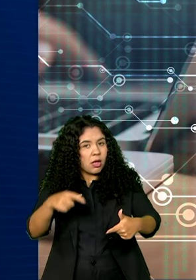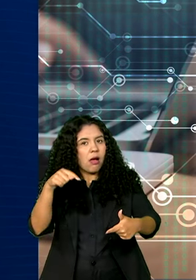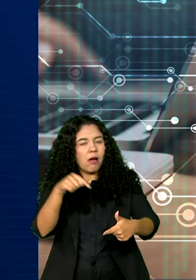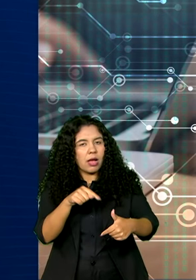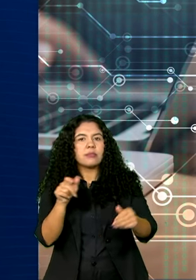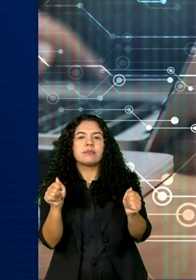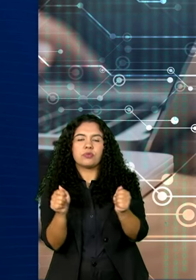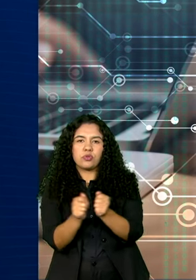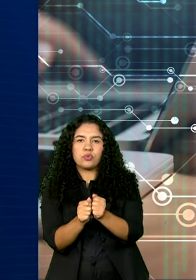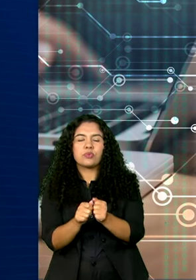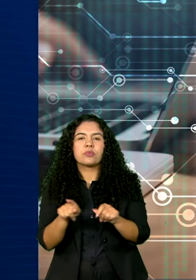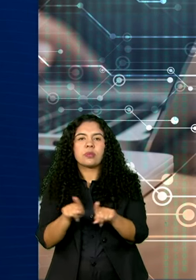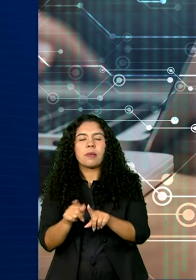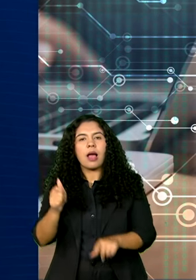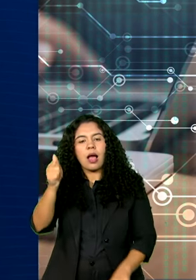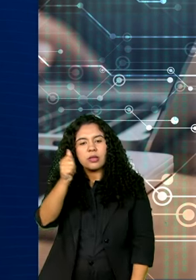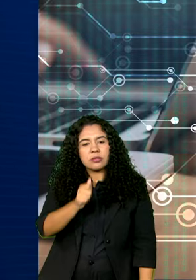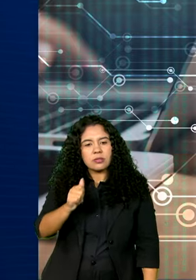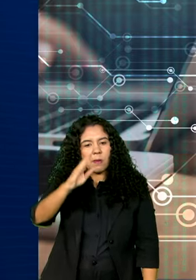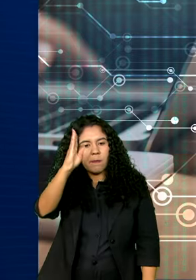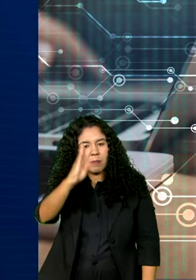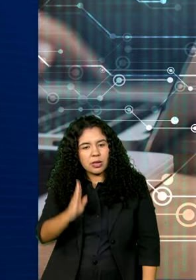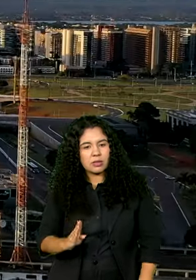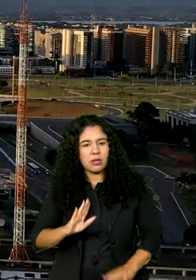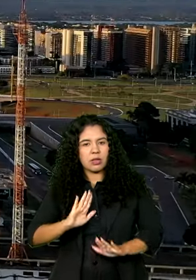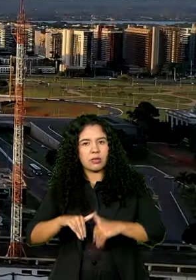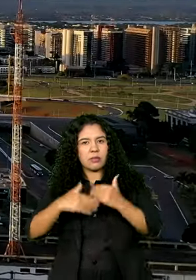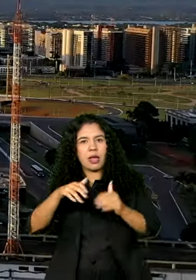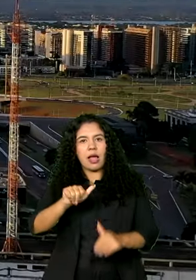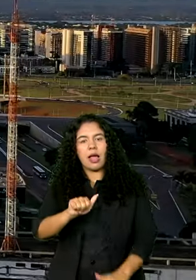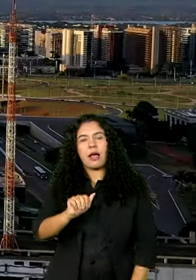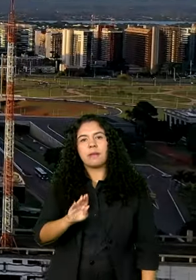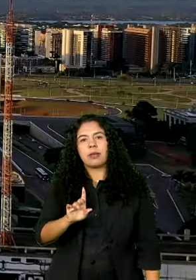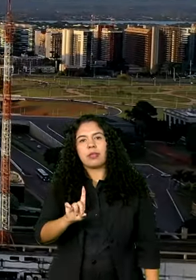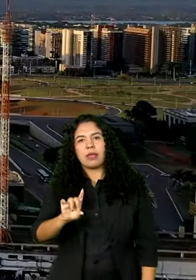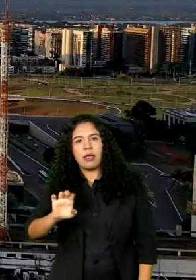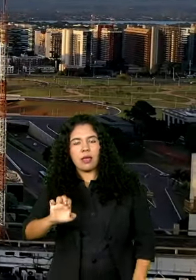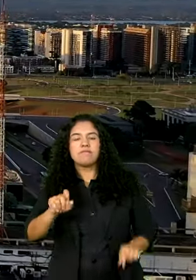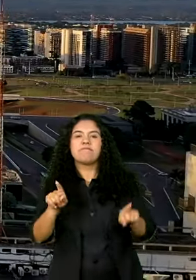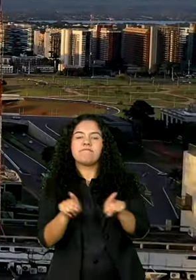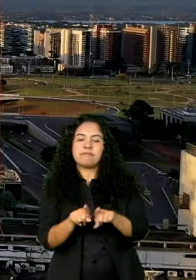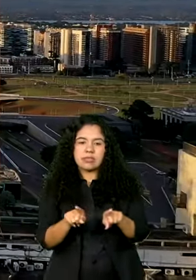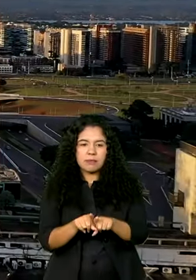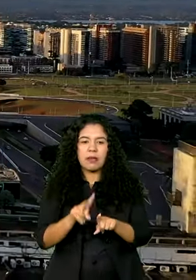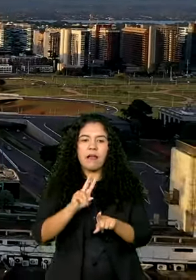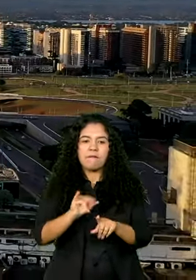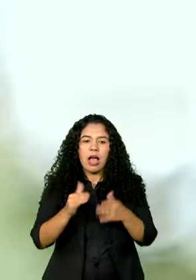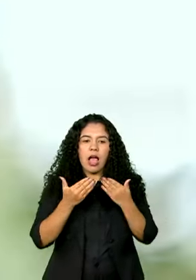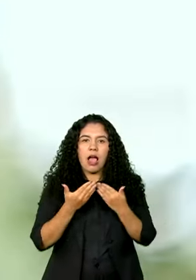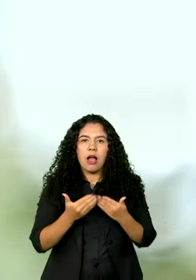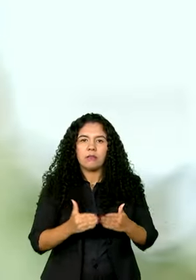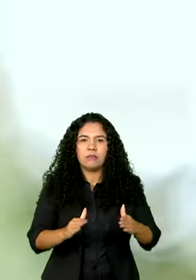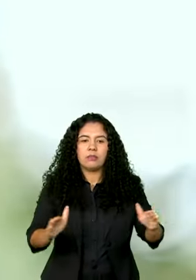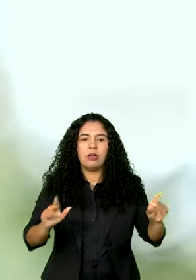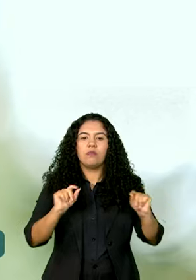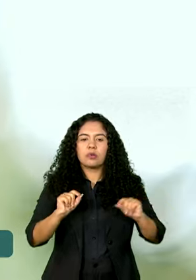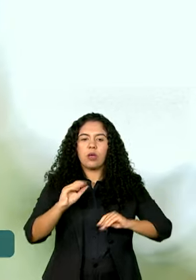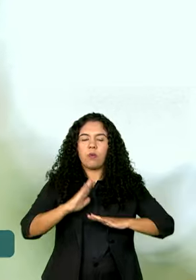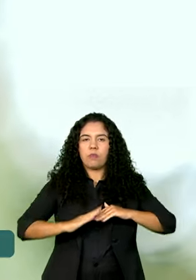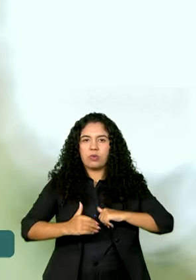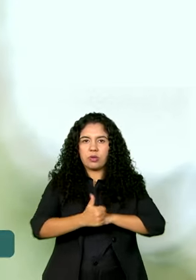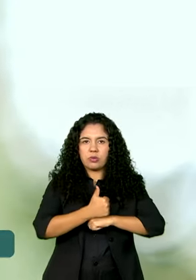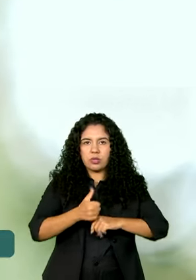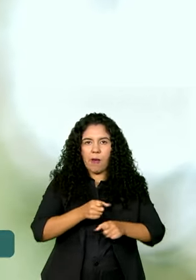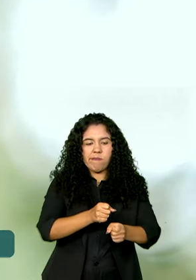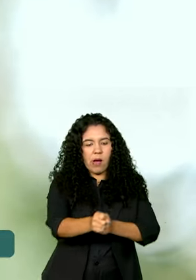parceria com a Associação Brasileira de Desenvolvimento. Também será ampliado o número de agentes financeiros que operam o FUSTE,